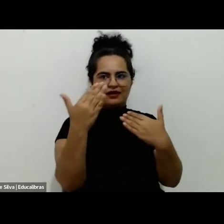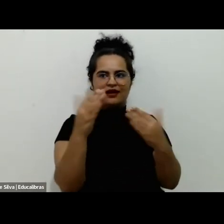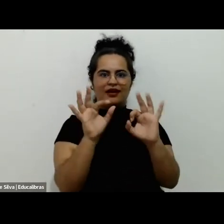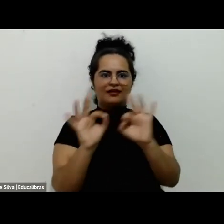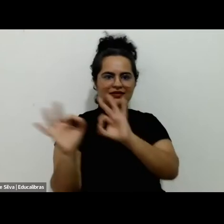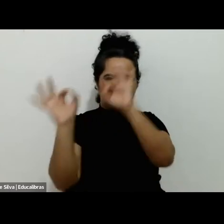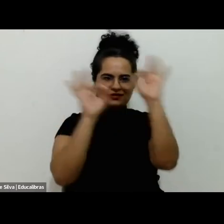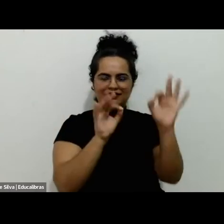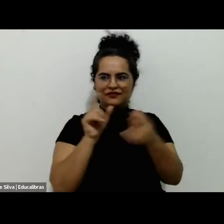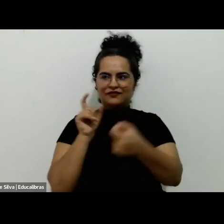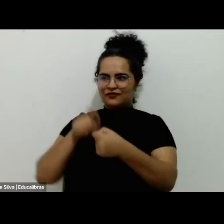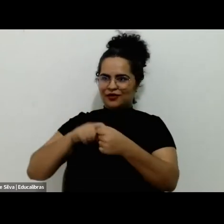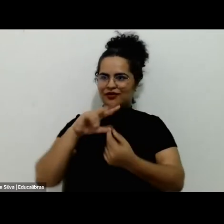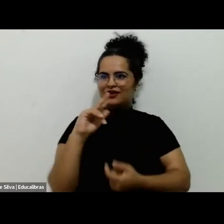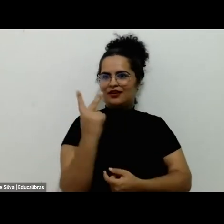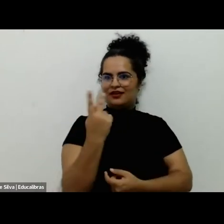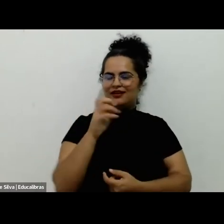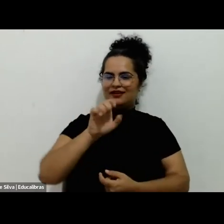Devolvo a palavra a Ellen. Obrigado.